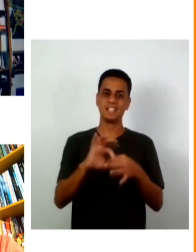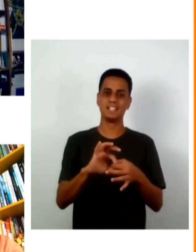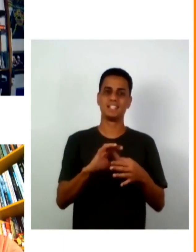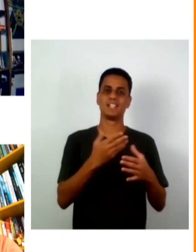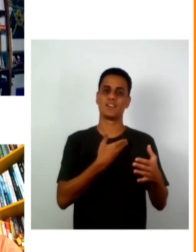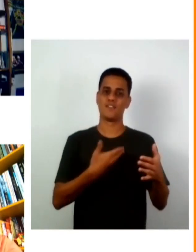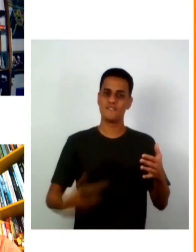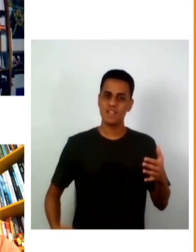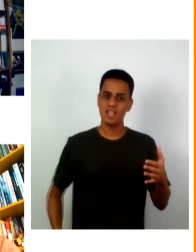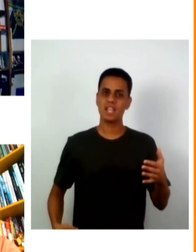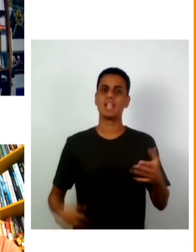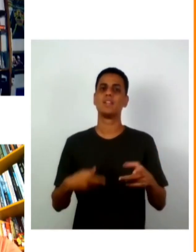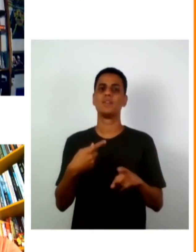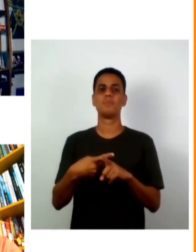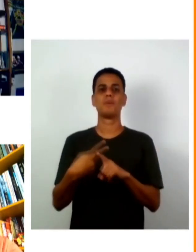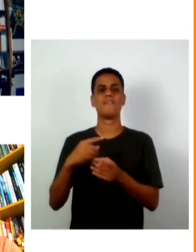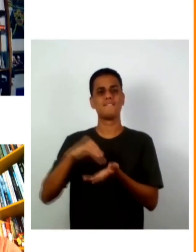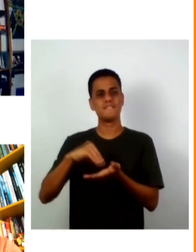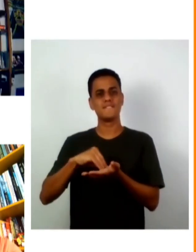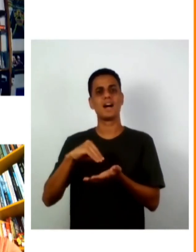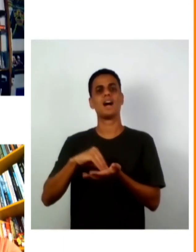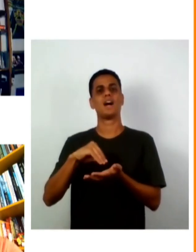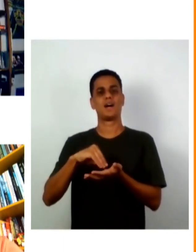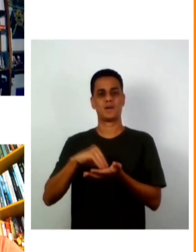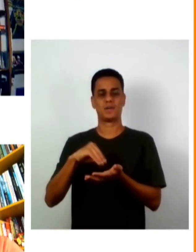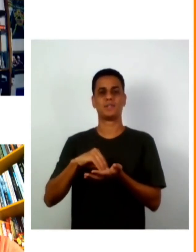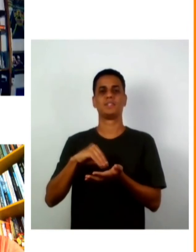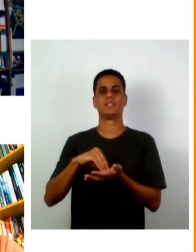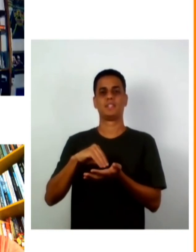governo porque na maioria